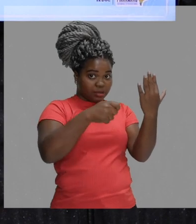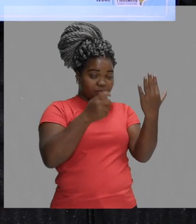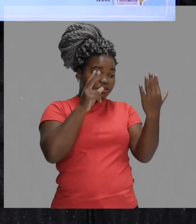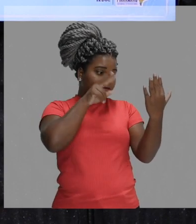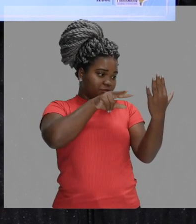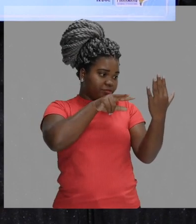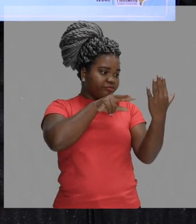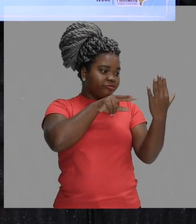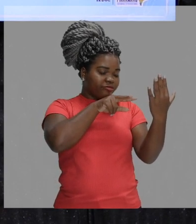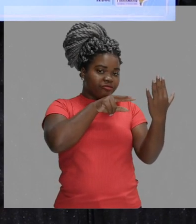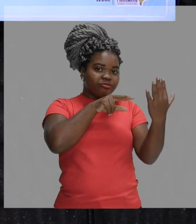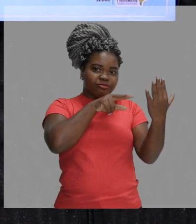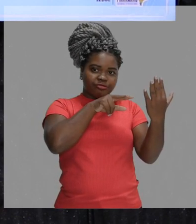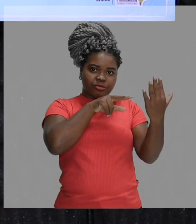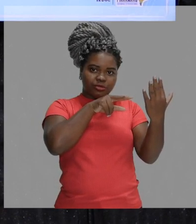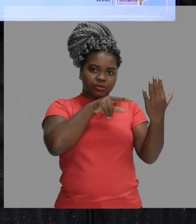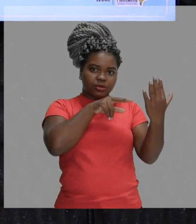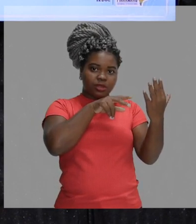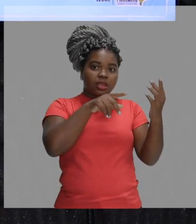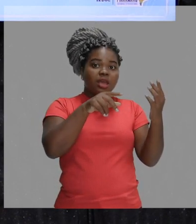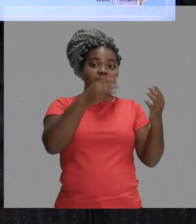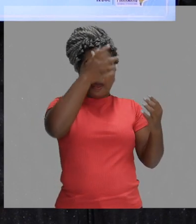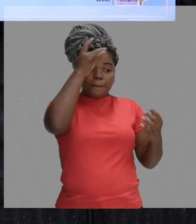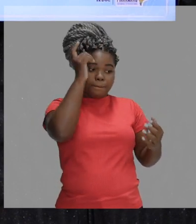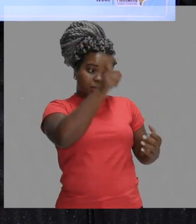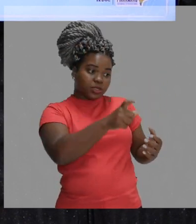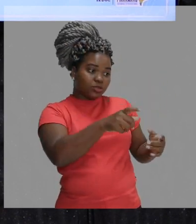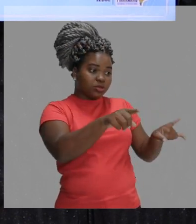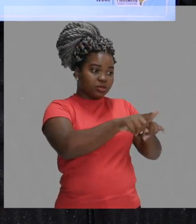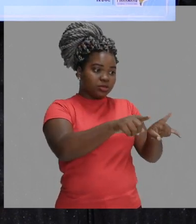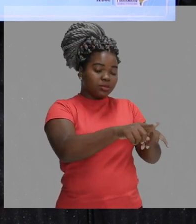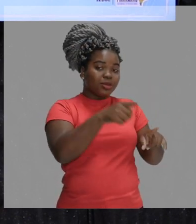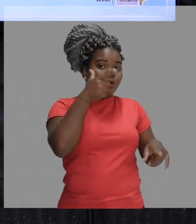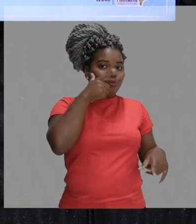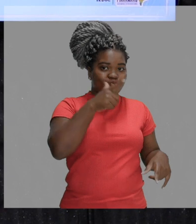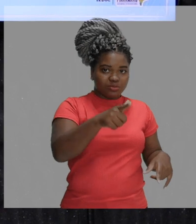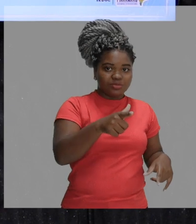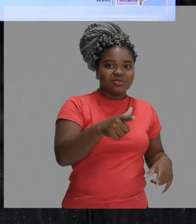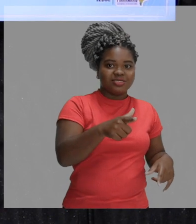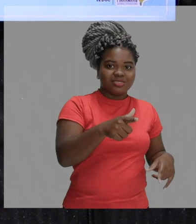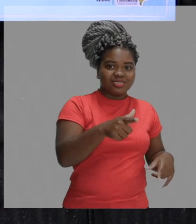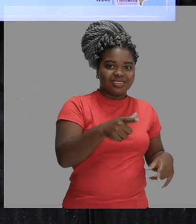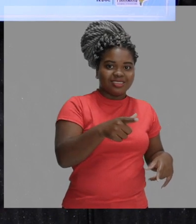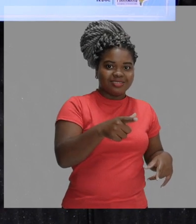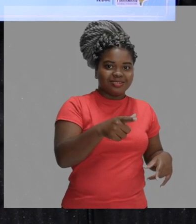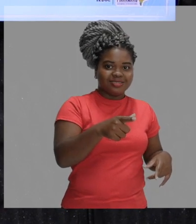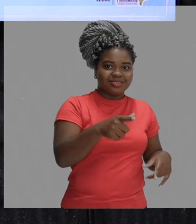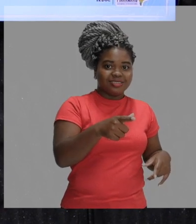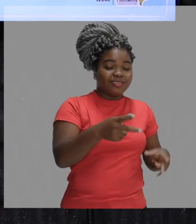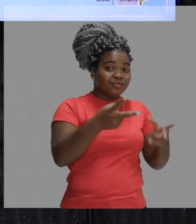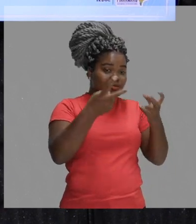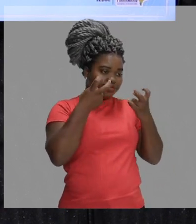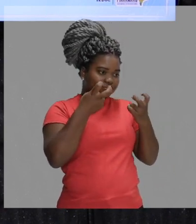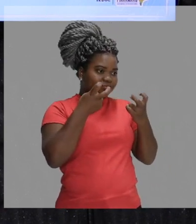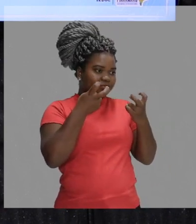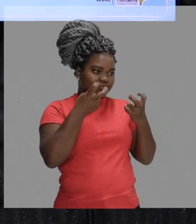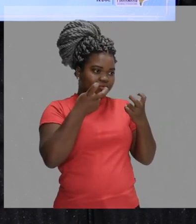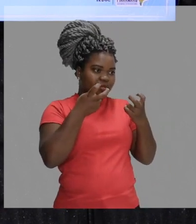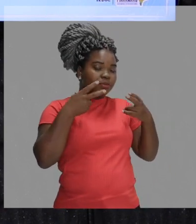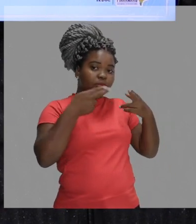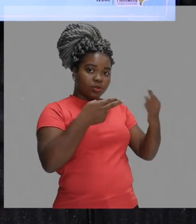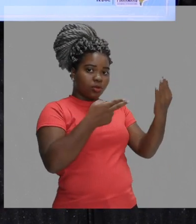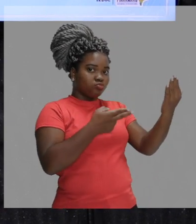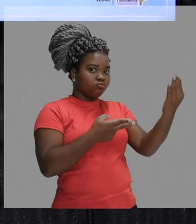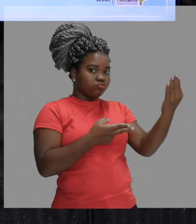pelo espelho, ela também consegue lhe ver por esse mesmo aparelho, por esse mesmo